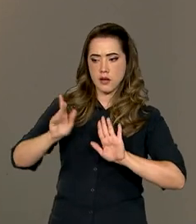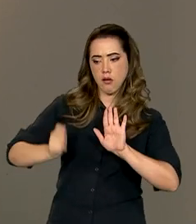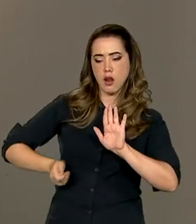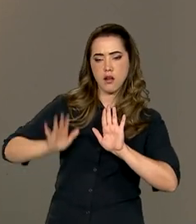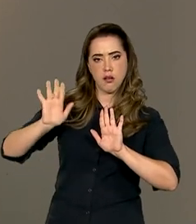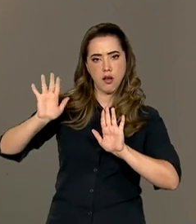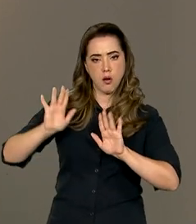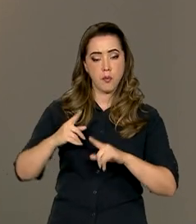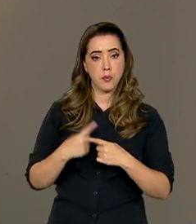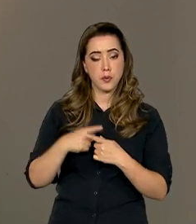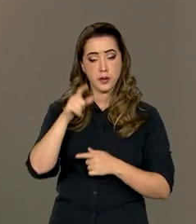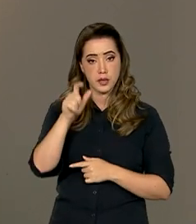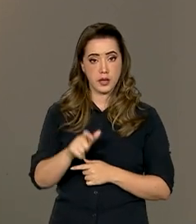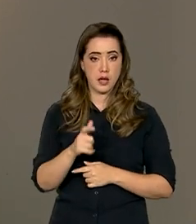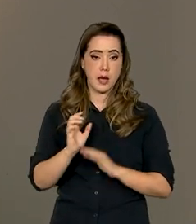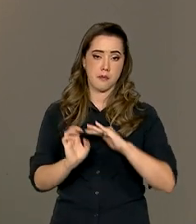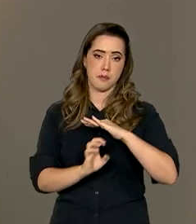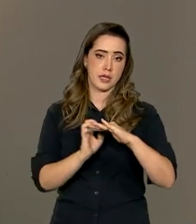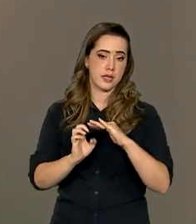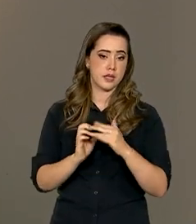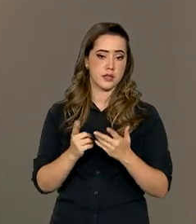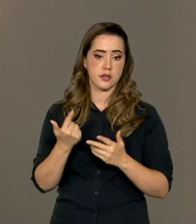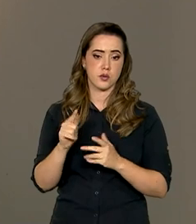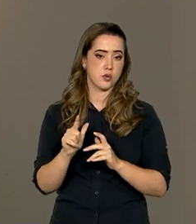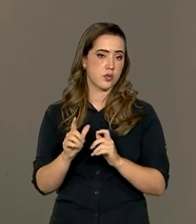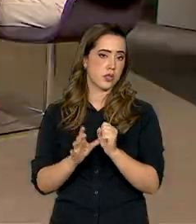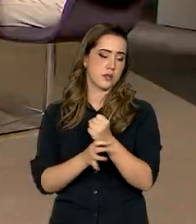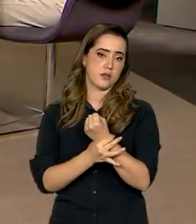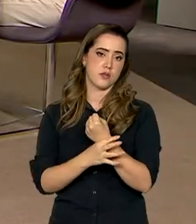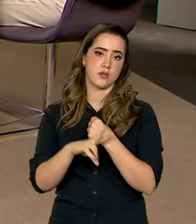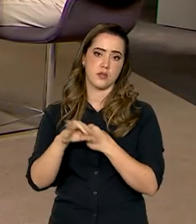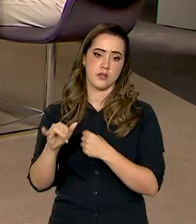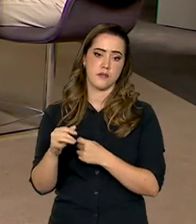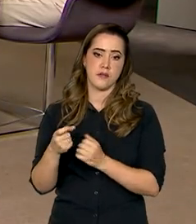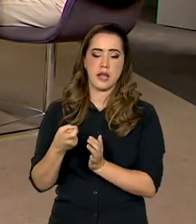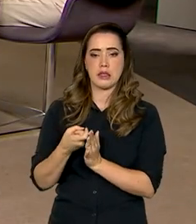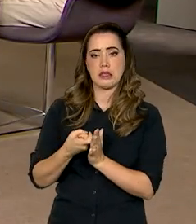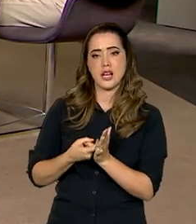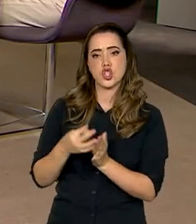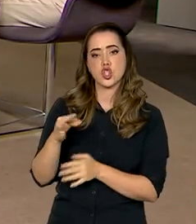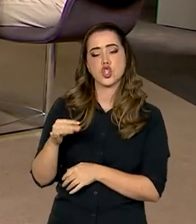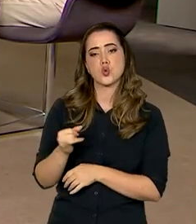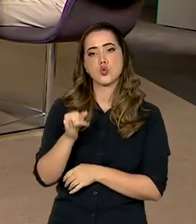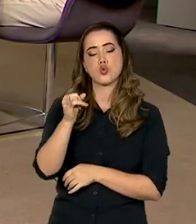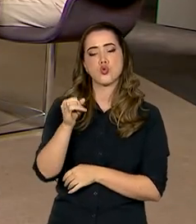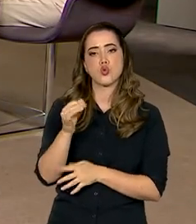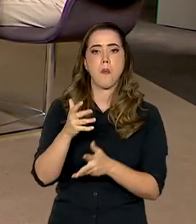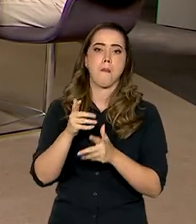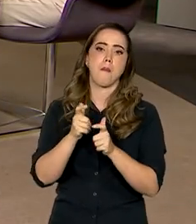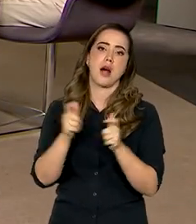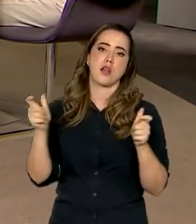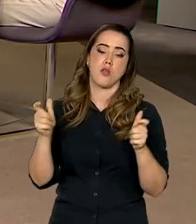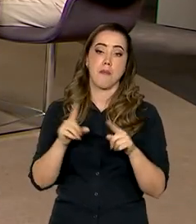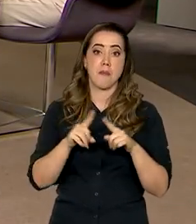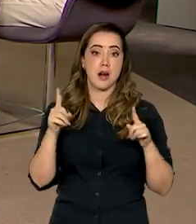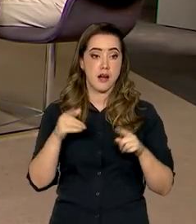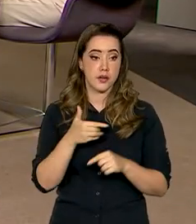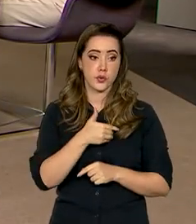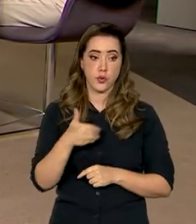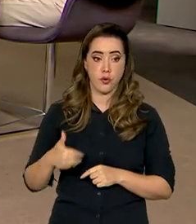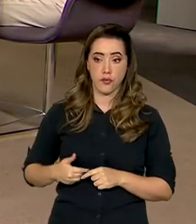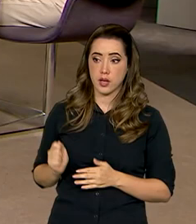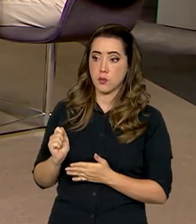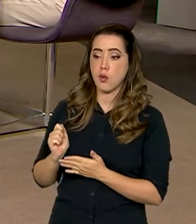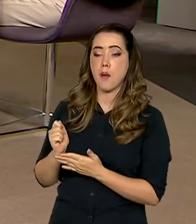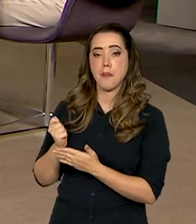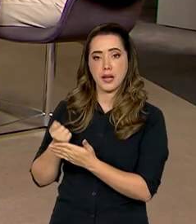dúvida, porque o credor, ele não tendo garantia, ele vai cumprir uma taxa de juros maior. Mas tendo a garantia do governo para essas operações,